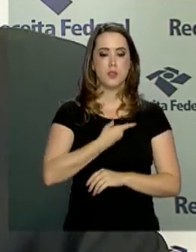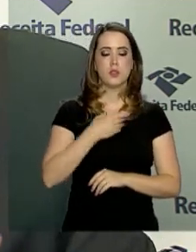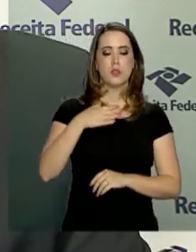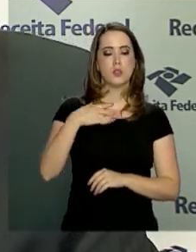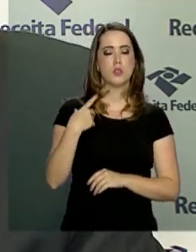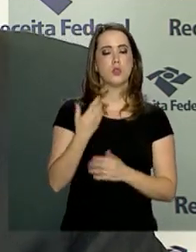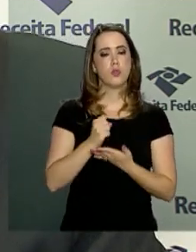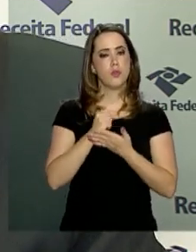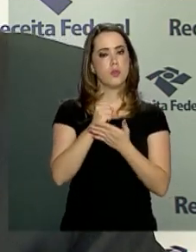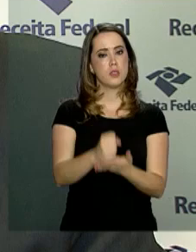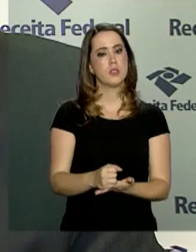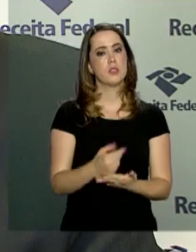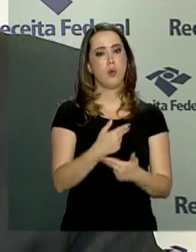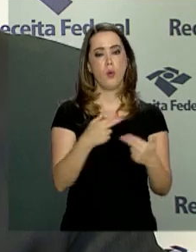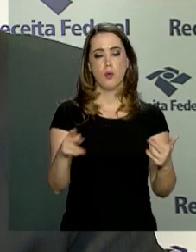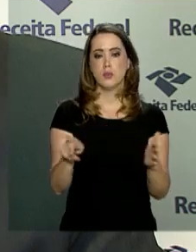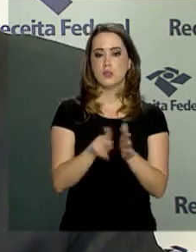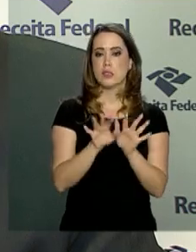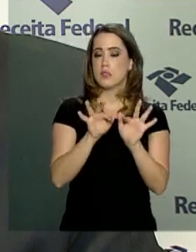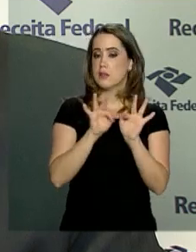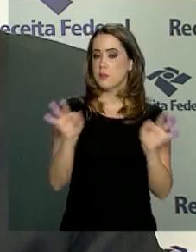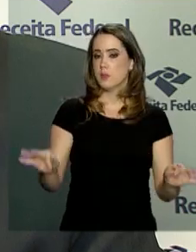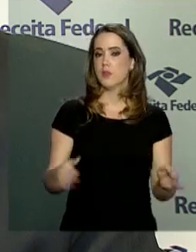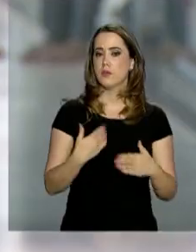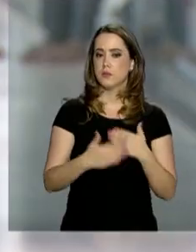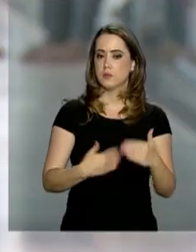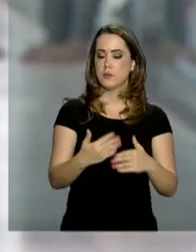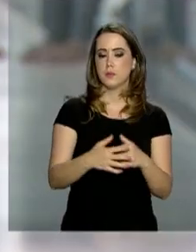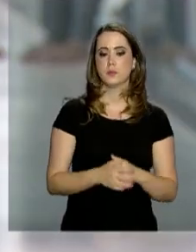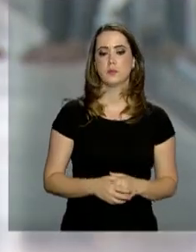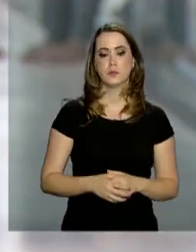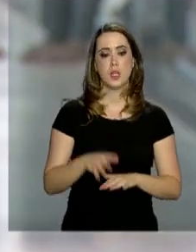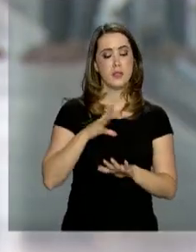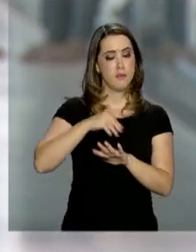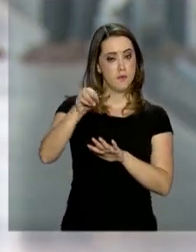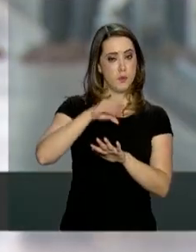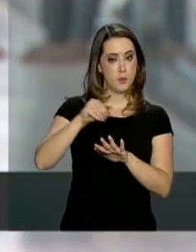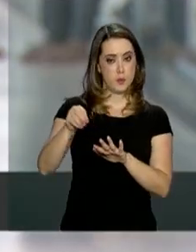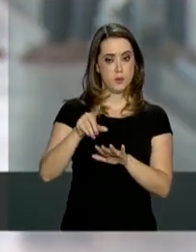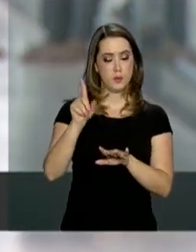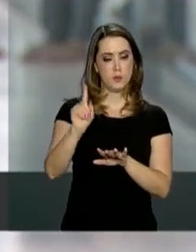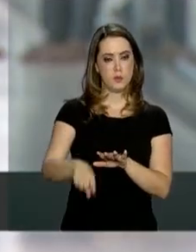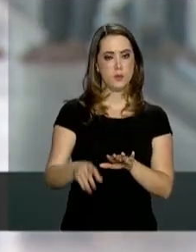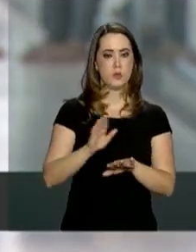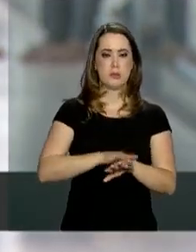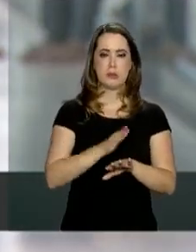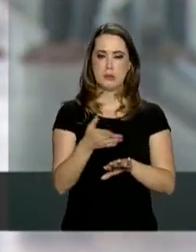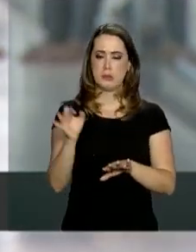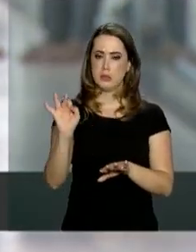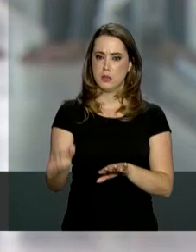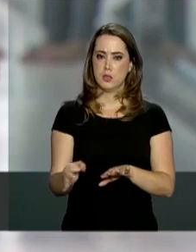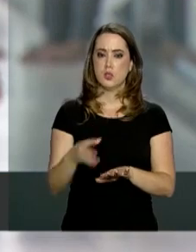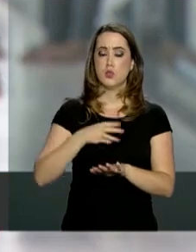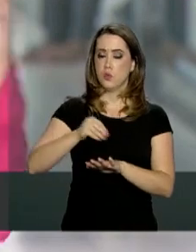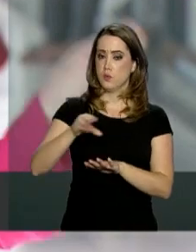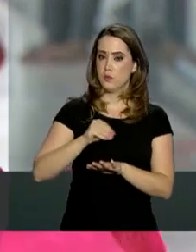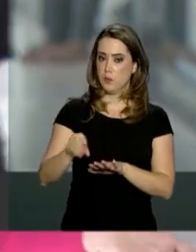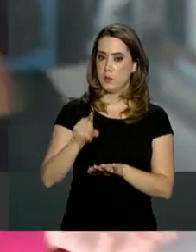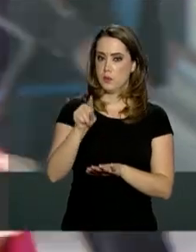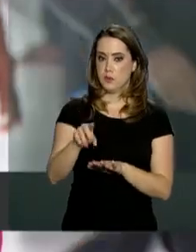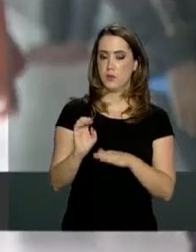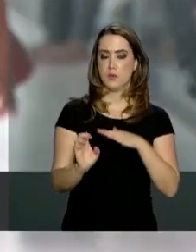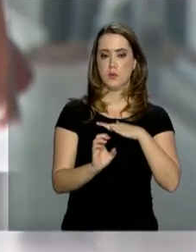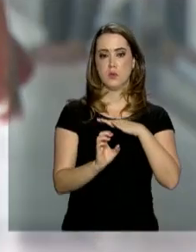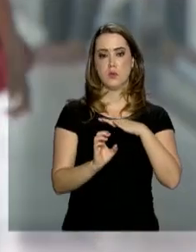conseguirmos oferecer ferramentas que simplifiquem esse processo. A transmissão eletrônica em tempo real de dados sobre